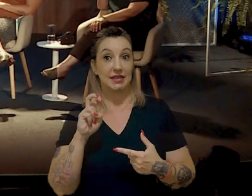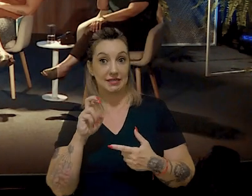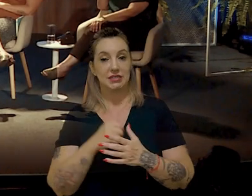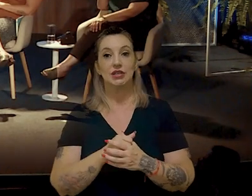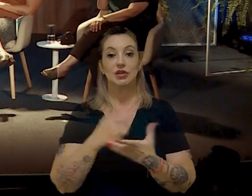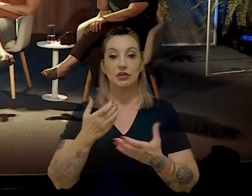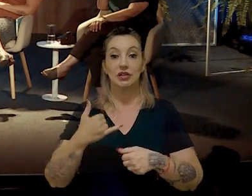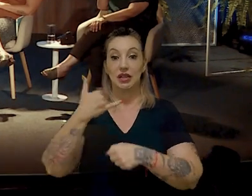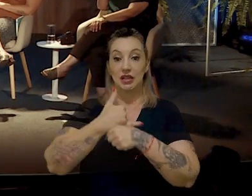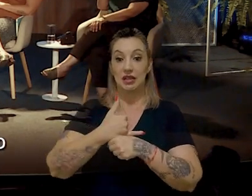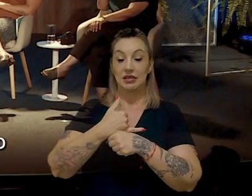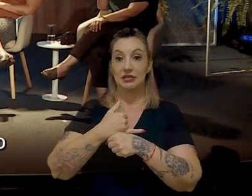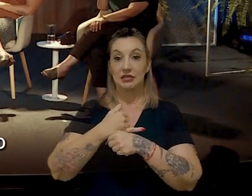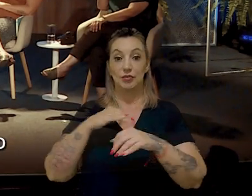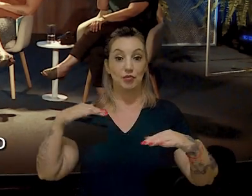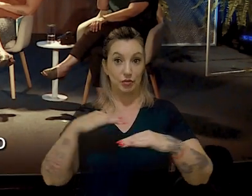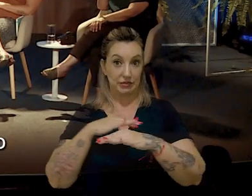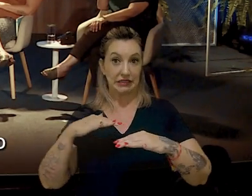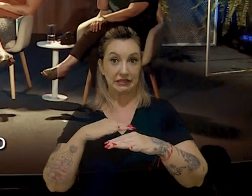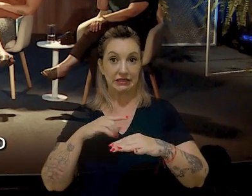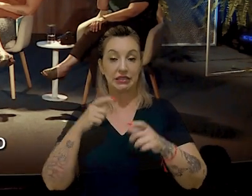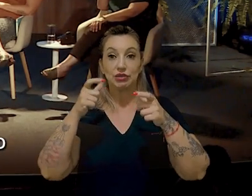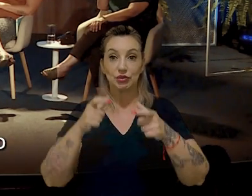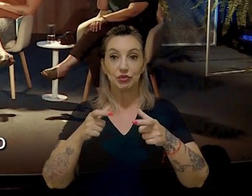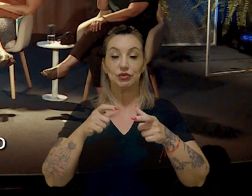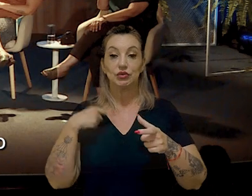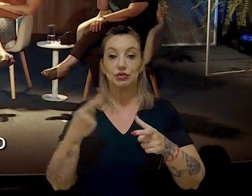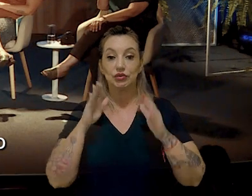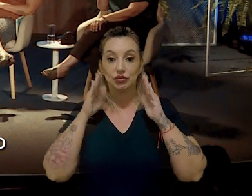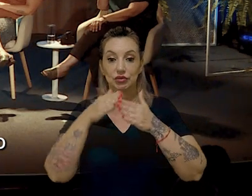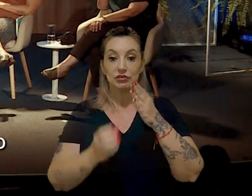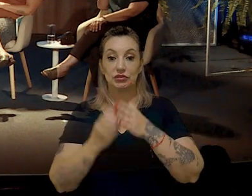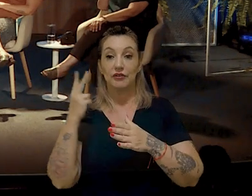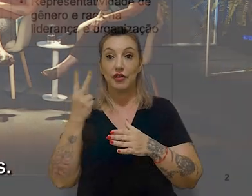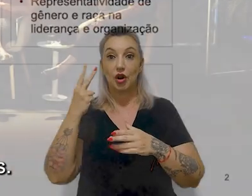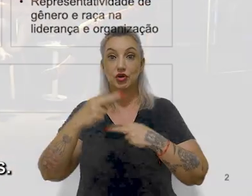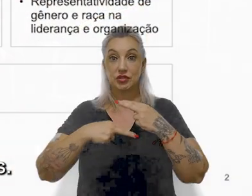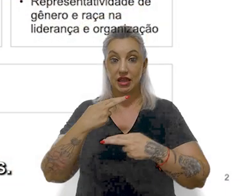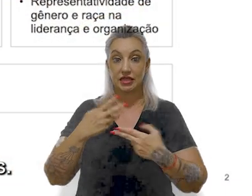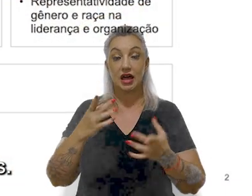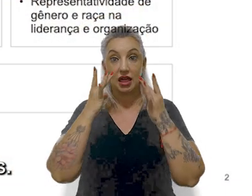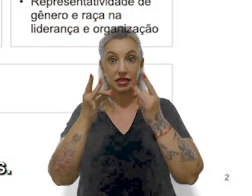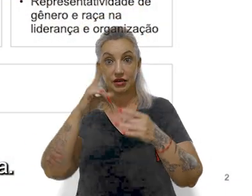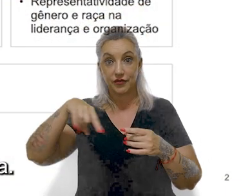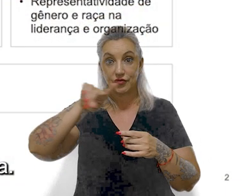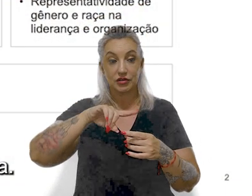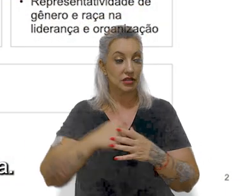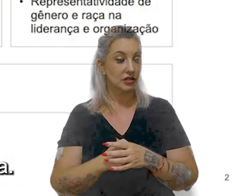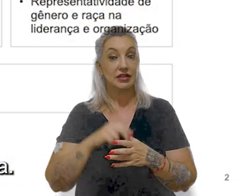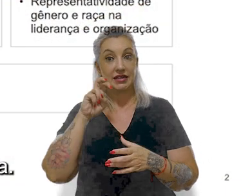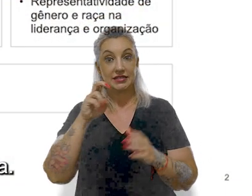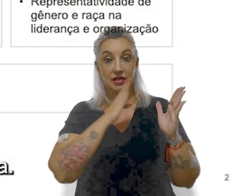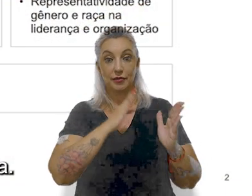queremos liderar o setor de mobilidade, é setor que nós estamos, com foco em criação de valor sustentável. Mas aí eu chamo a atenção para vocês, são